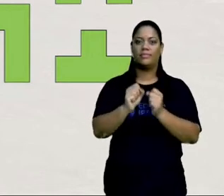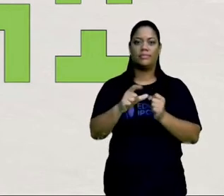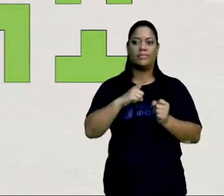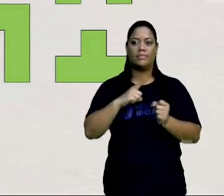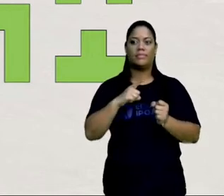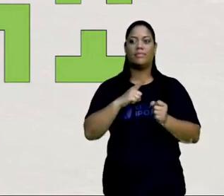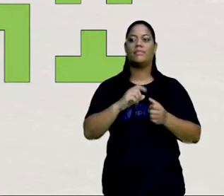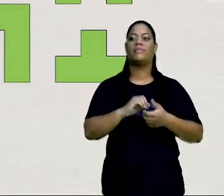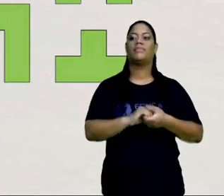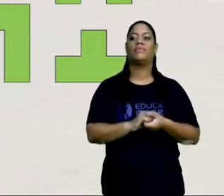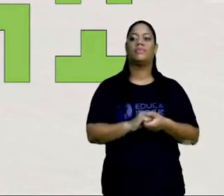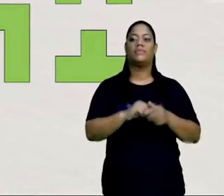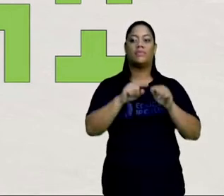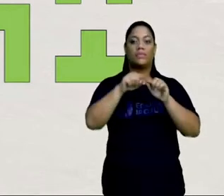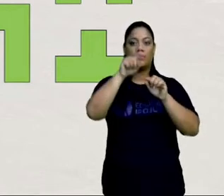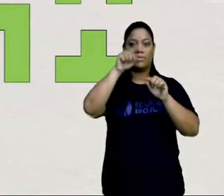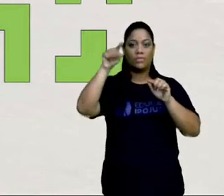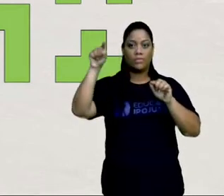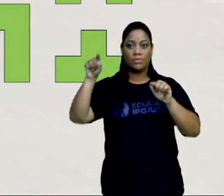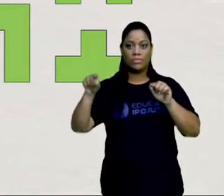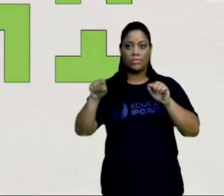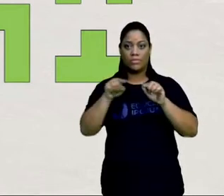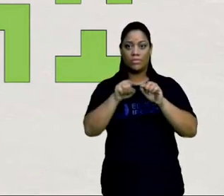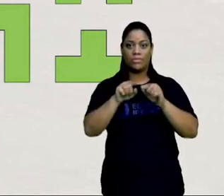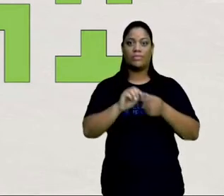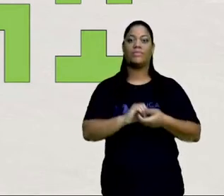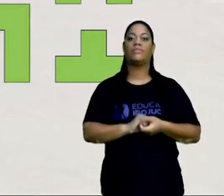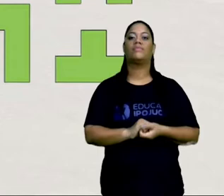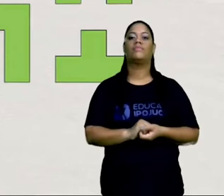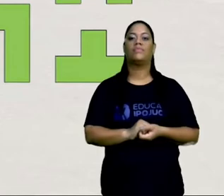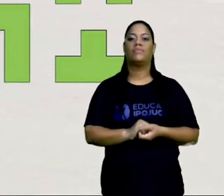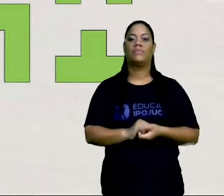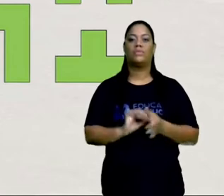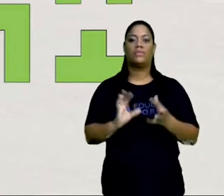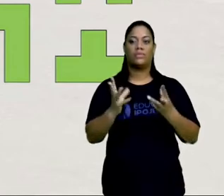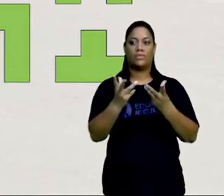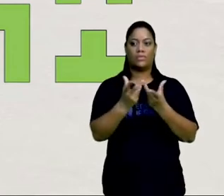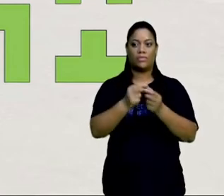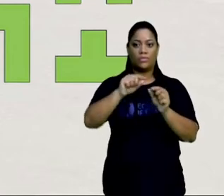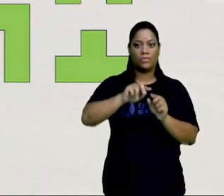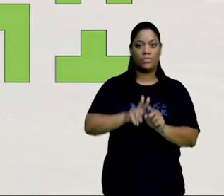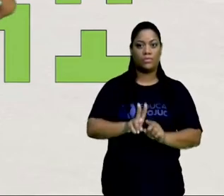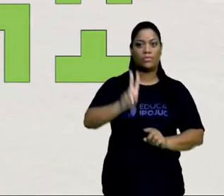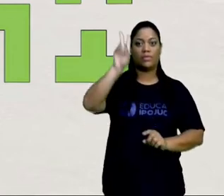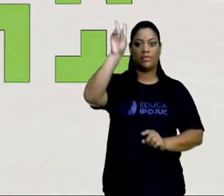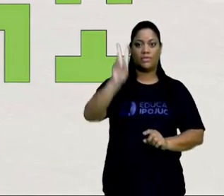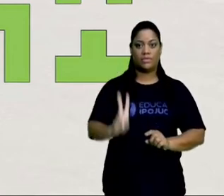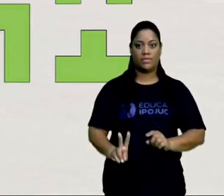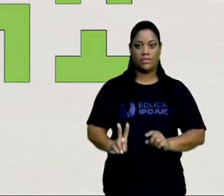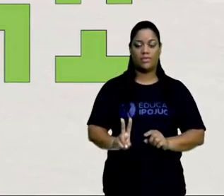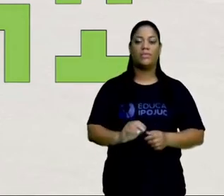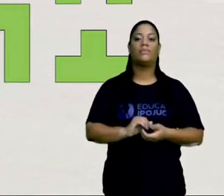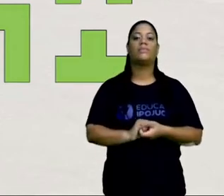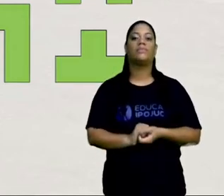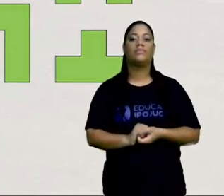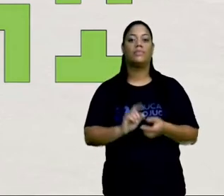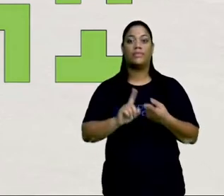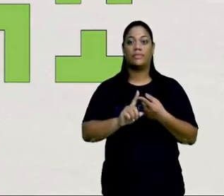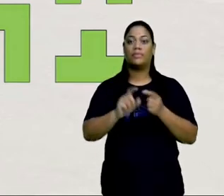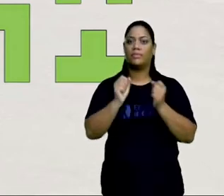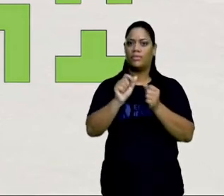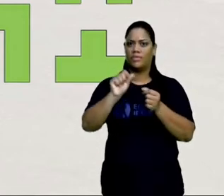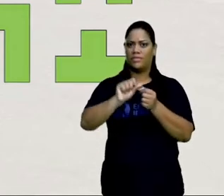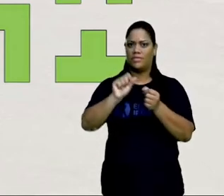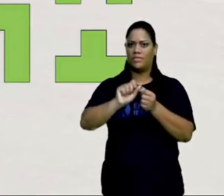compridinhos, tá certo? Tudo na horizontal, ou tudo na vertical. A gente pode fazer um L